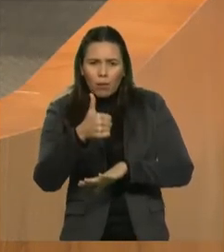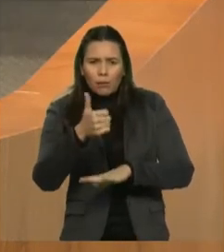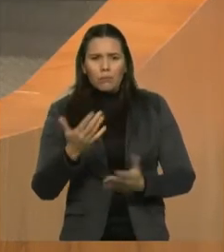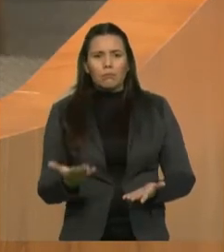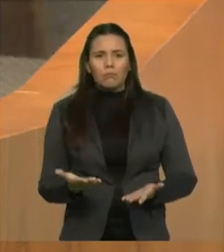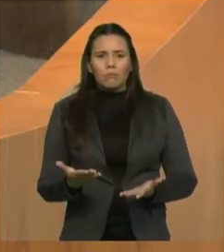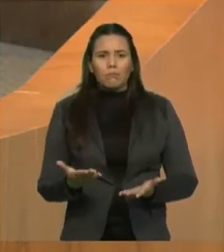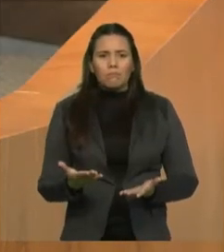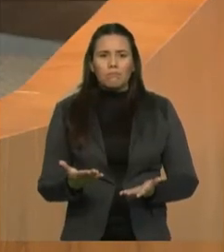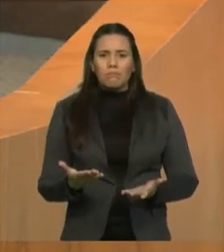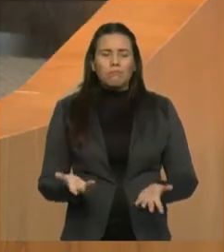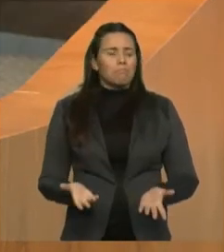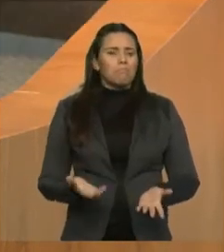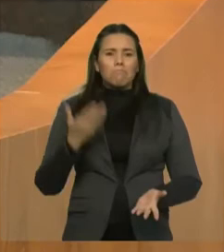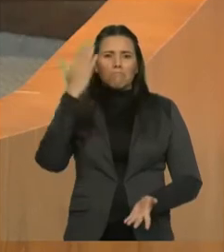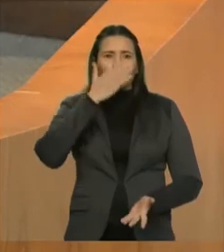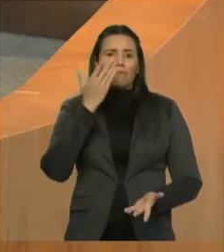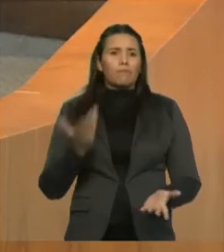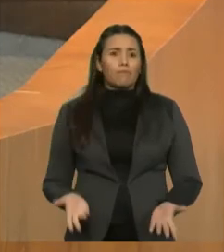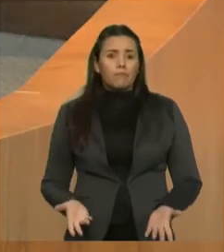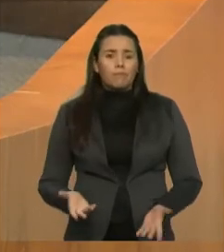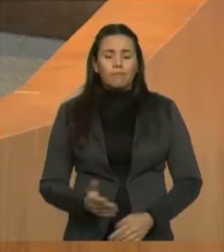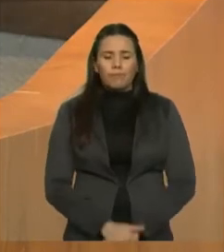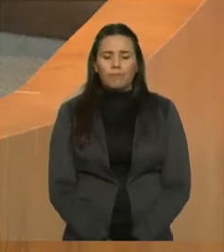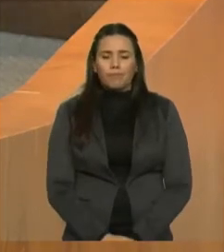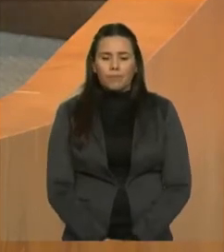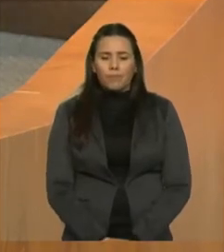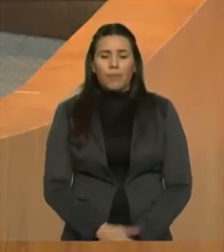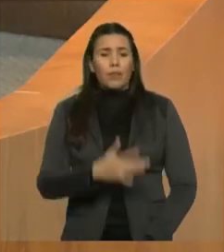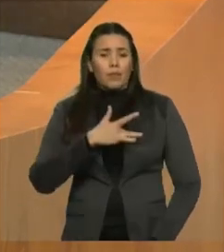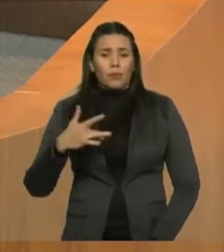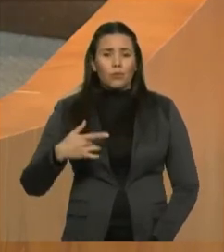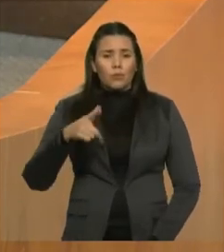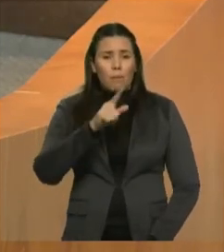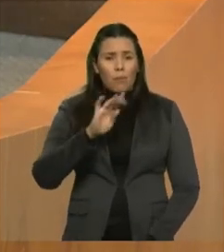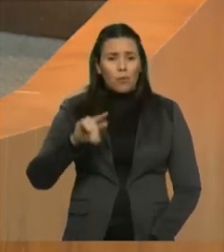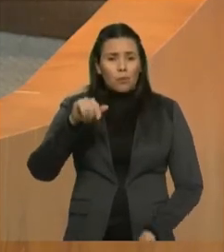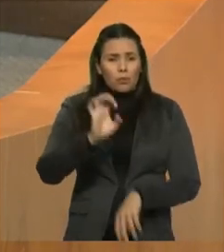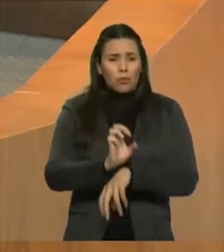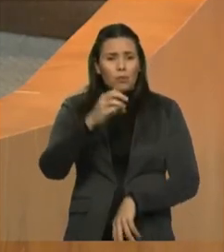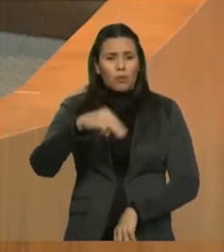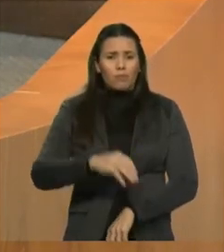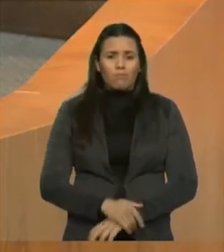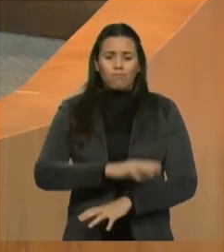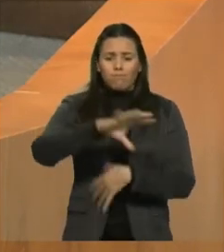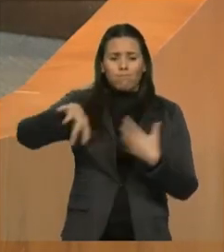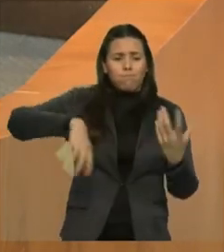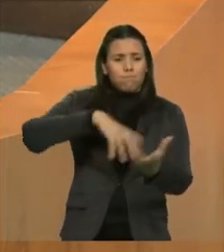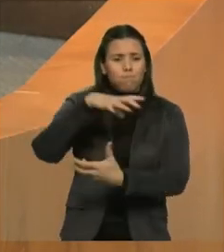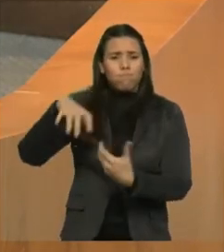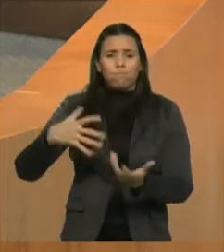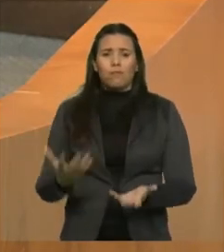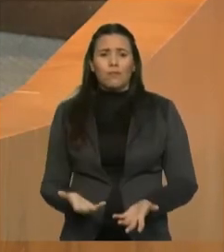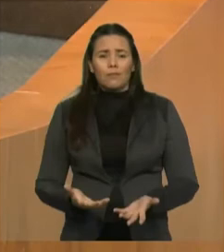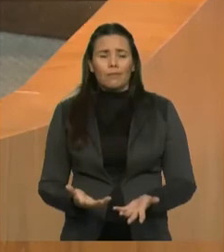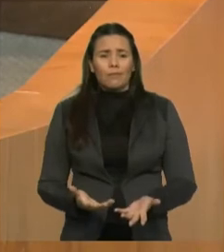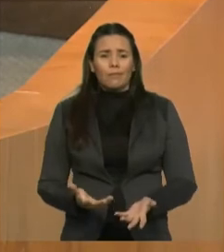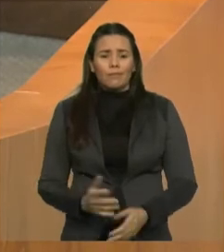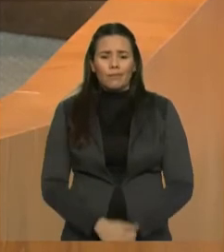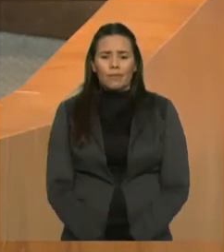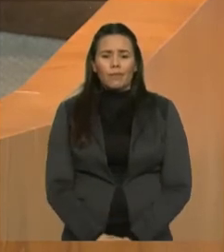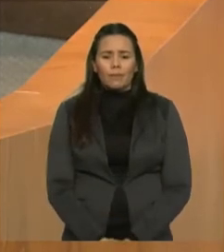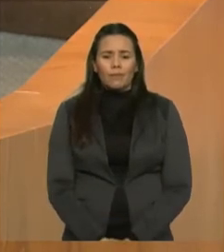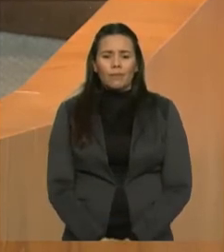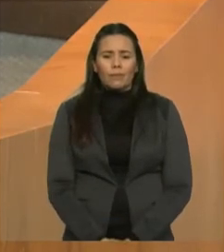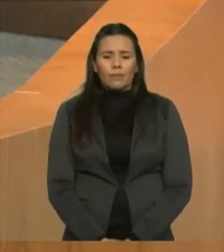A saúde pública do Estado do Maranhão, ela é deplorável, ela é caótica. E eu convido